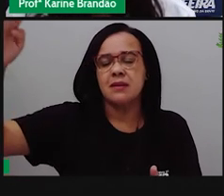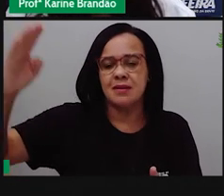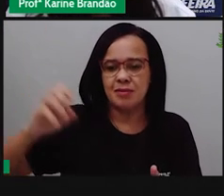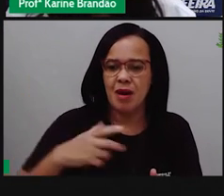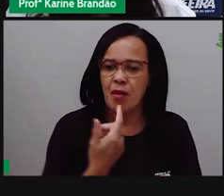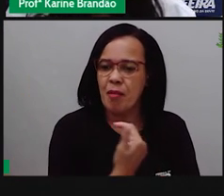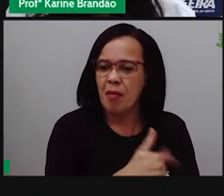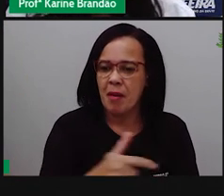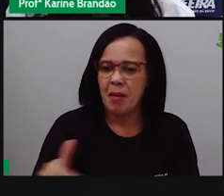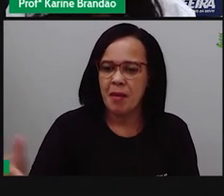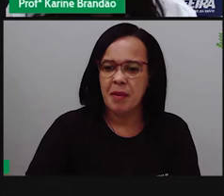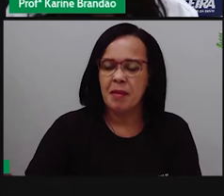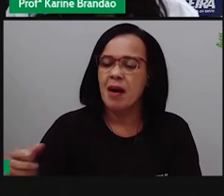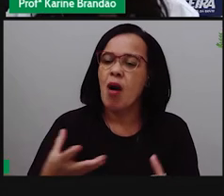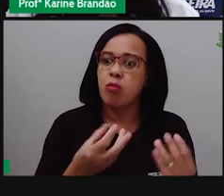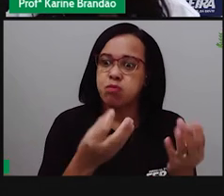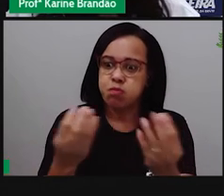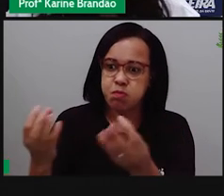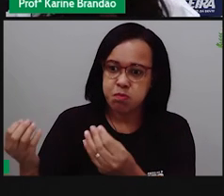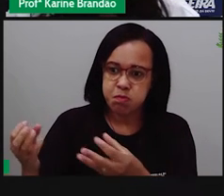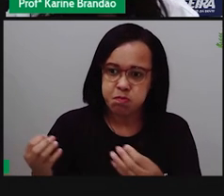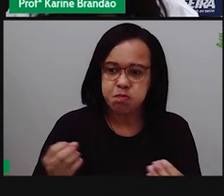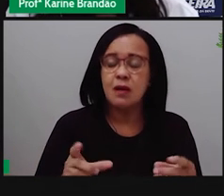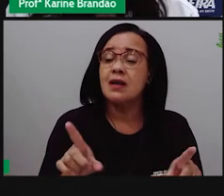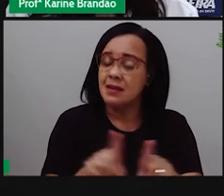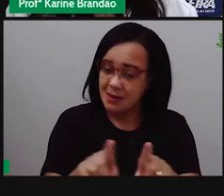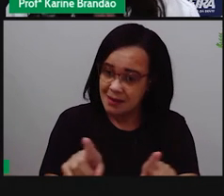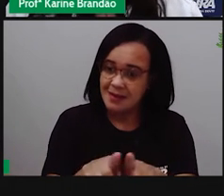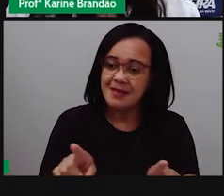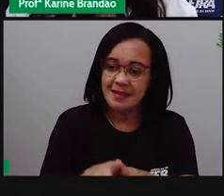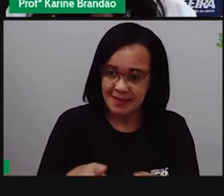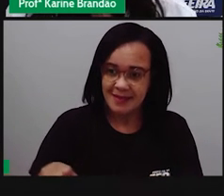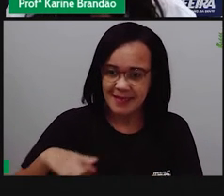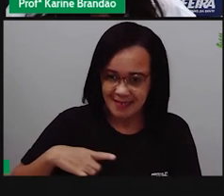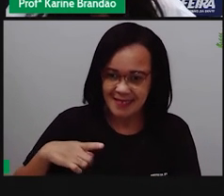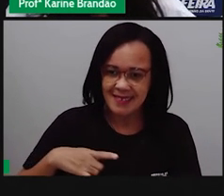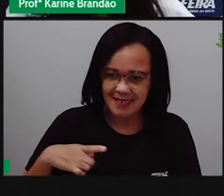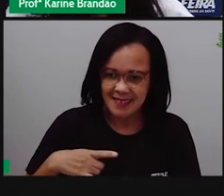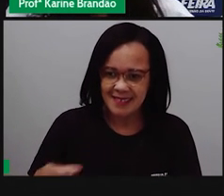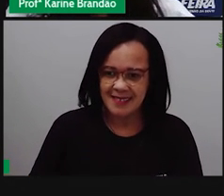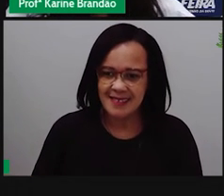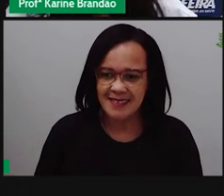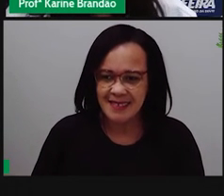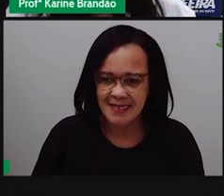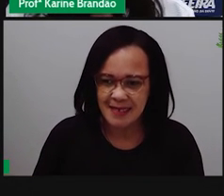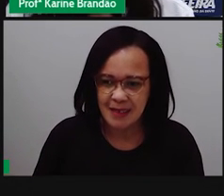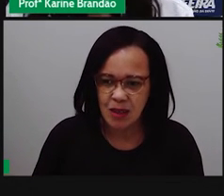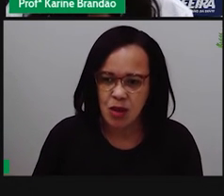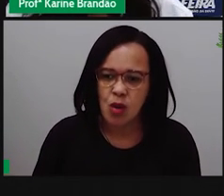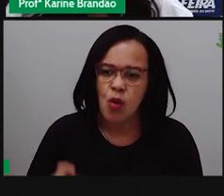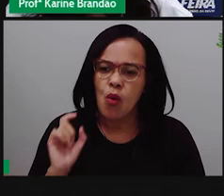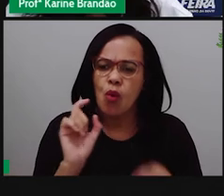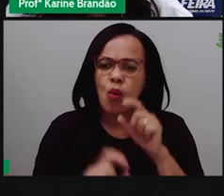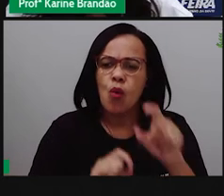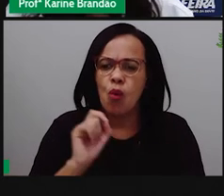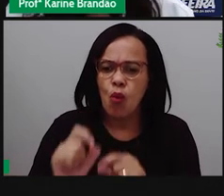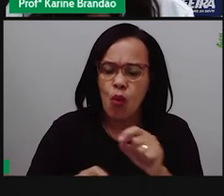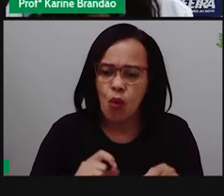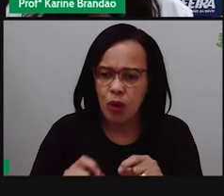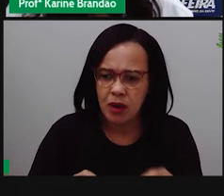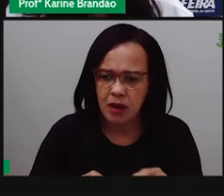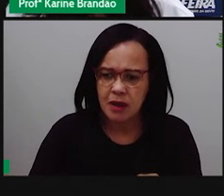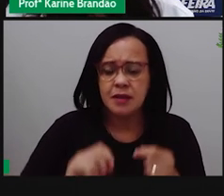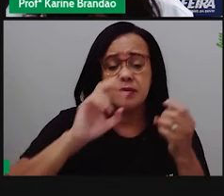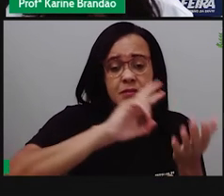Cerrado, Mata Atlântica, Panta e Pantanal, a gente tem dentro de cada um desses biomas uma variação,